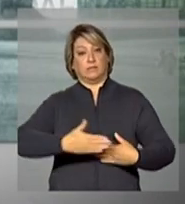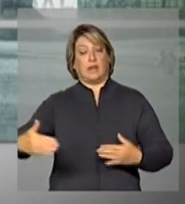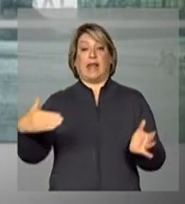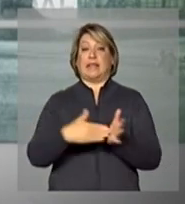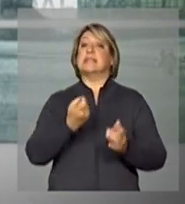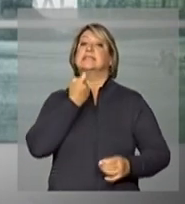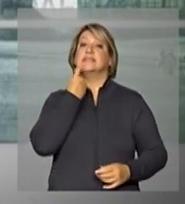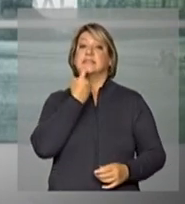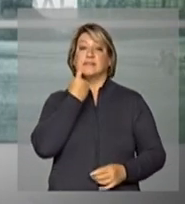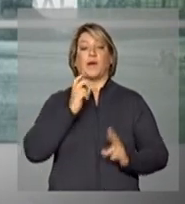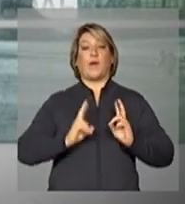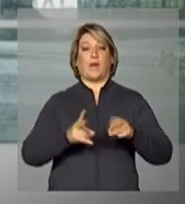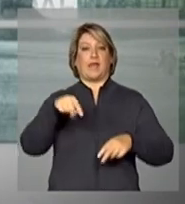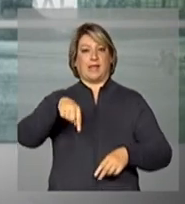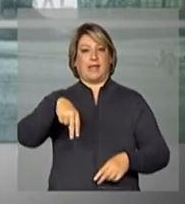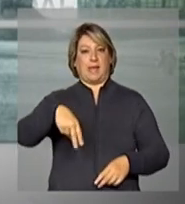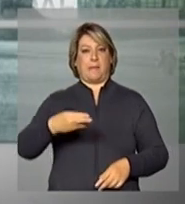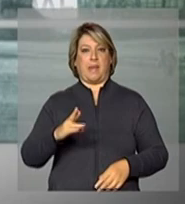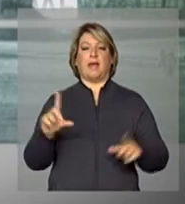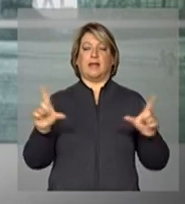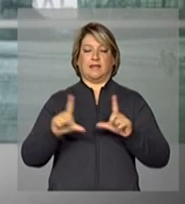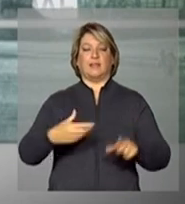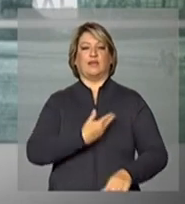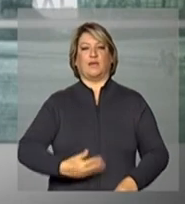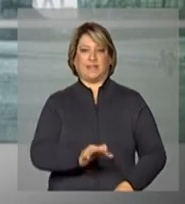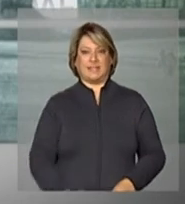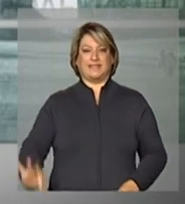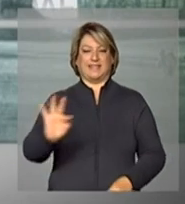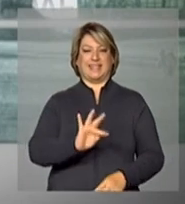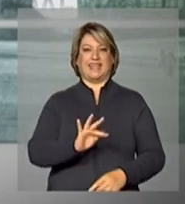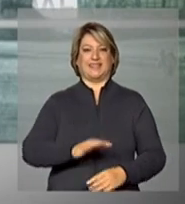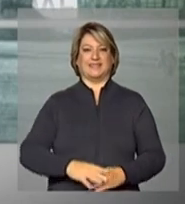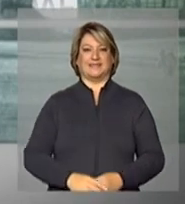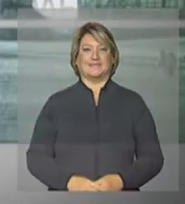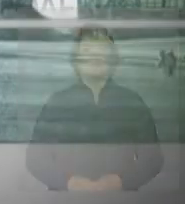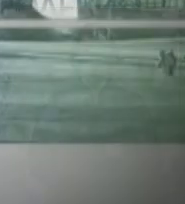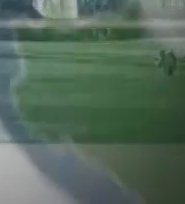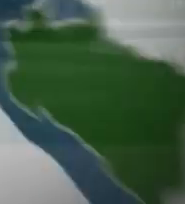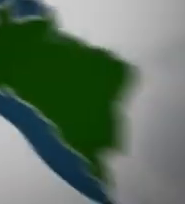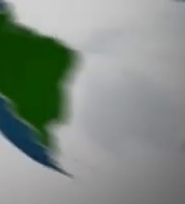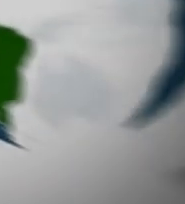sexta-feira continue com a gente na NBR e a TV do Governo Federal